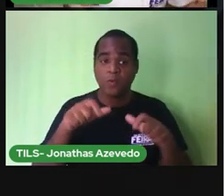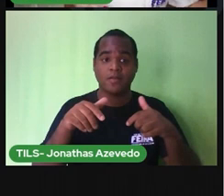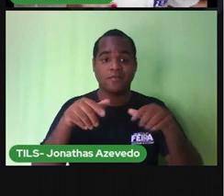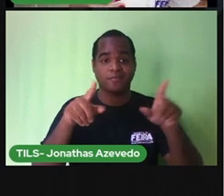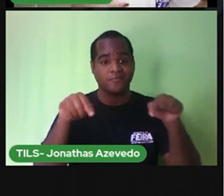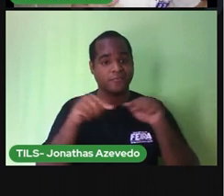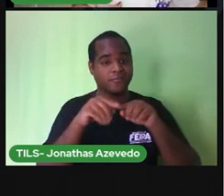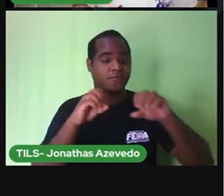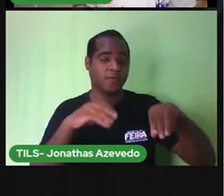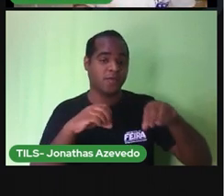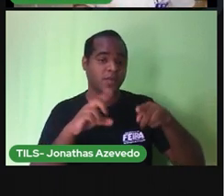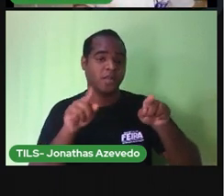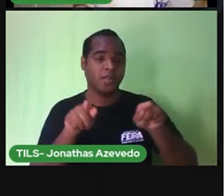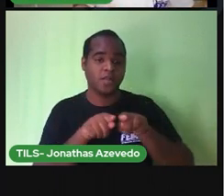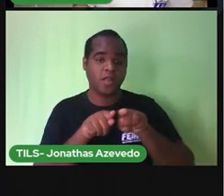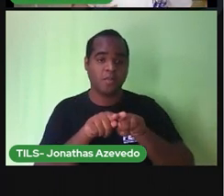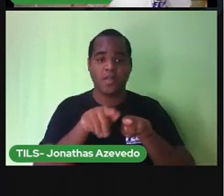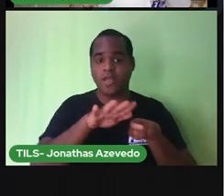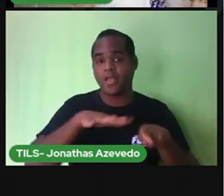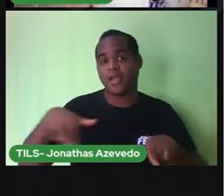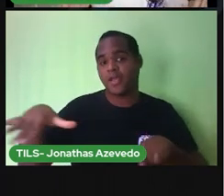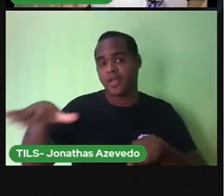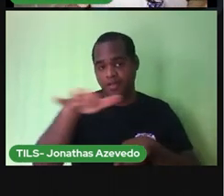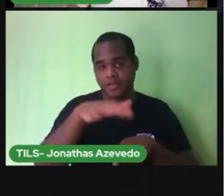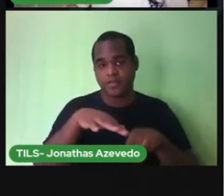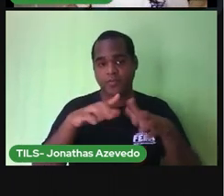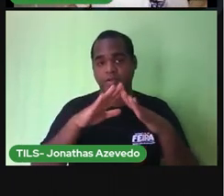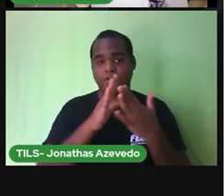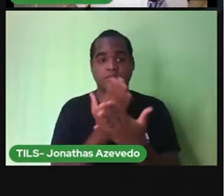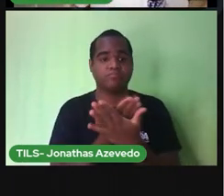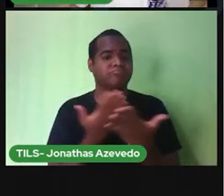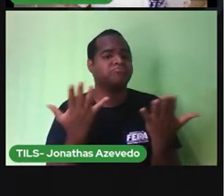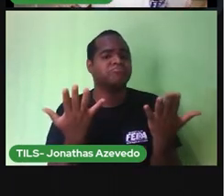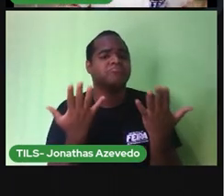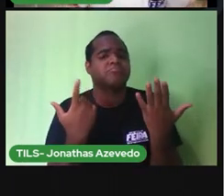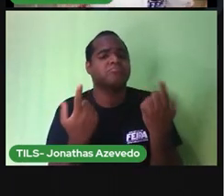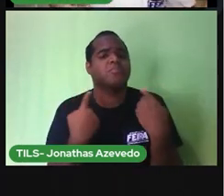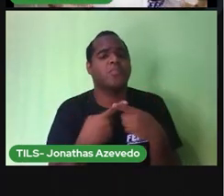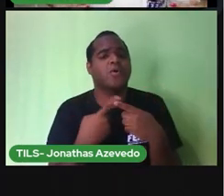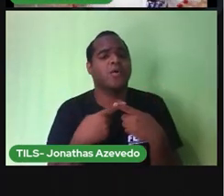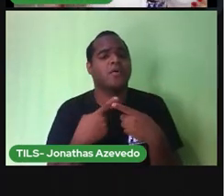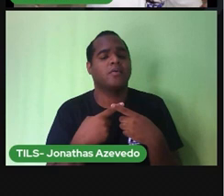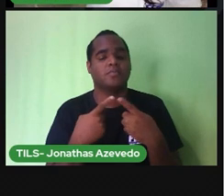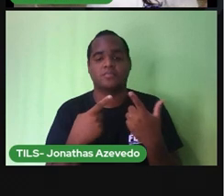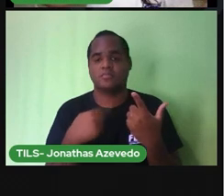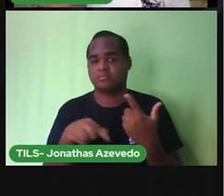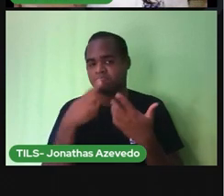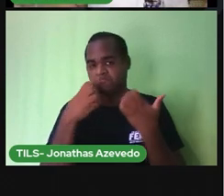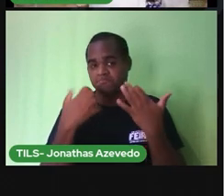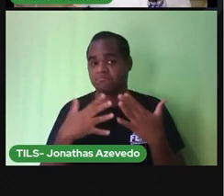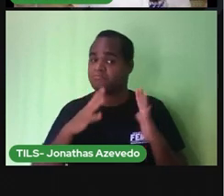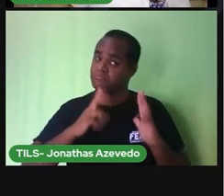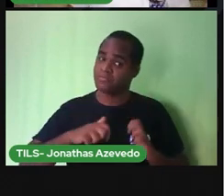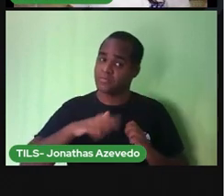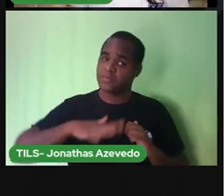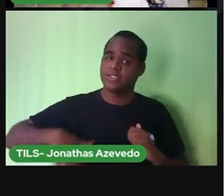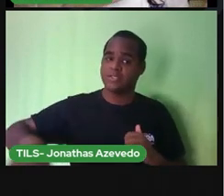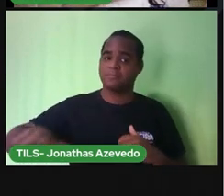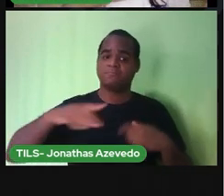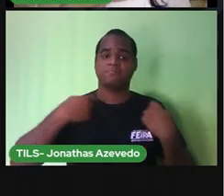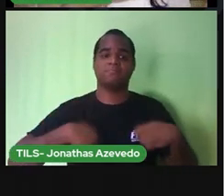tem lixeira na área da escola por que isso? porque a higiene do ambiente